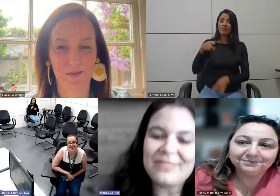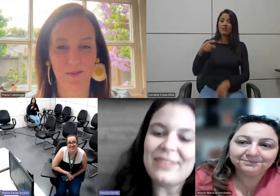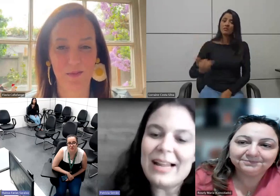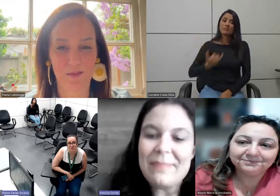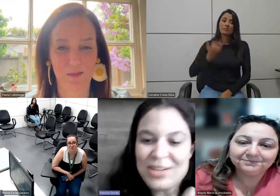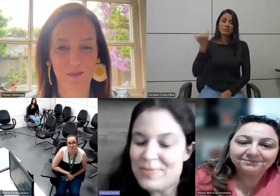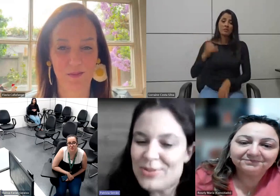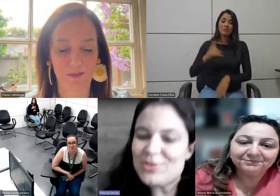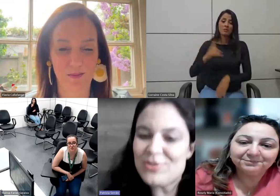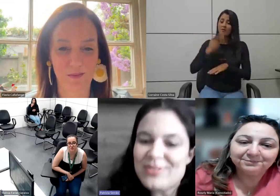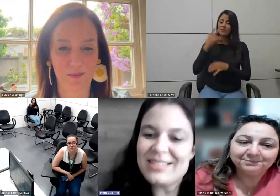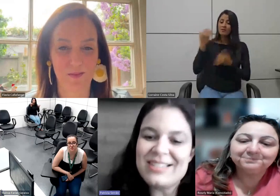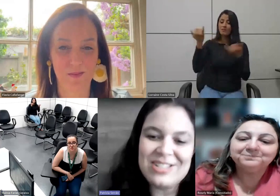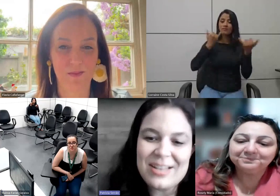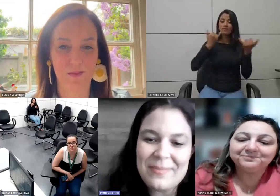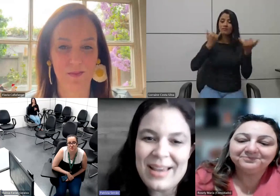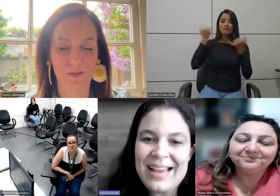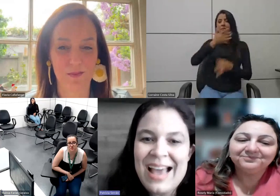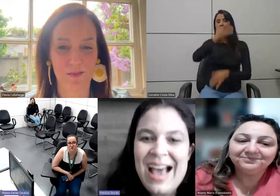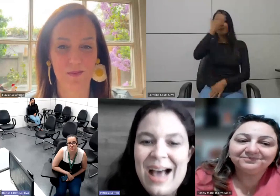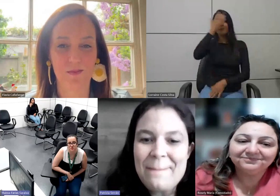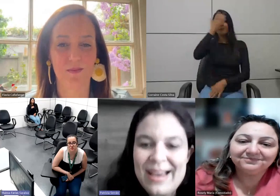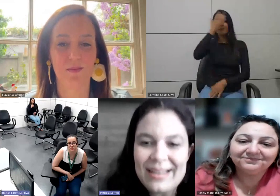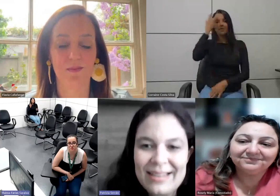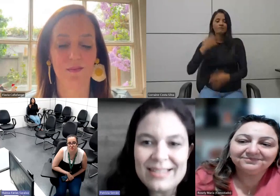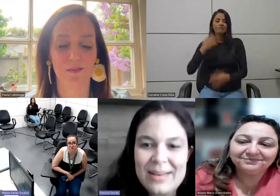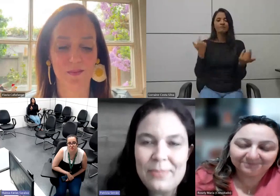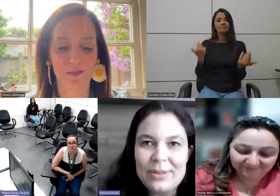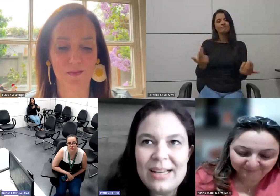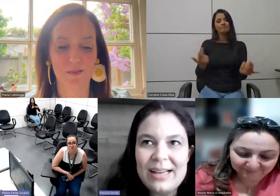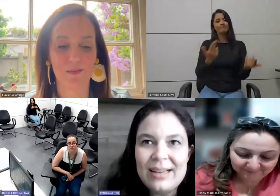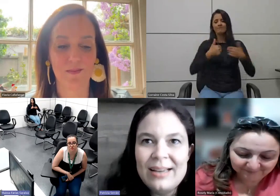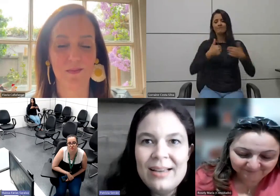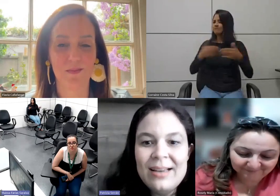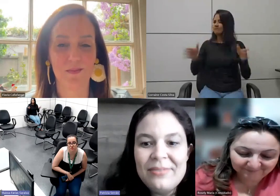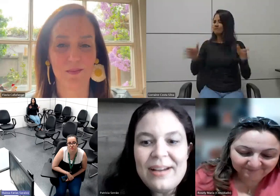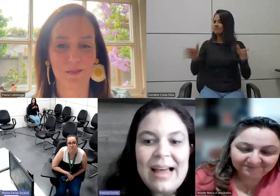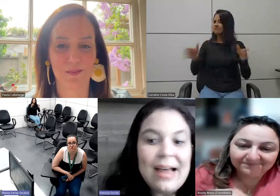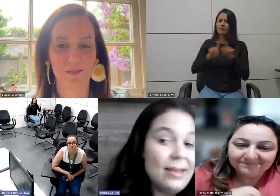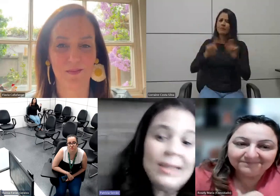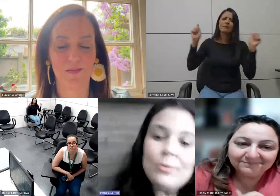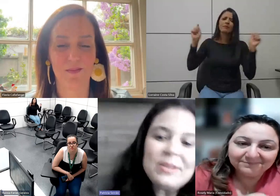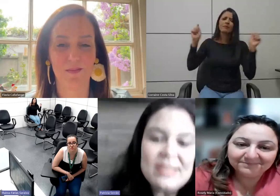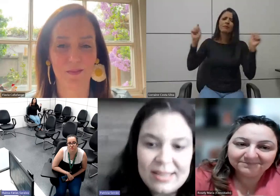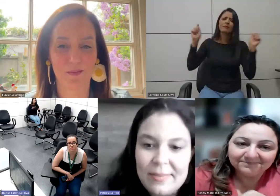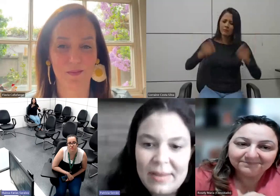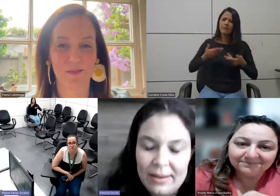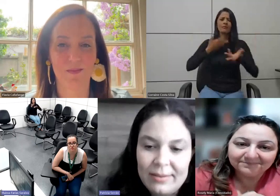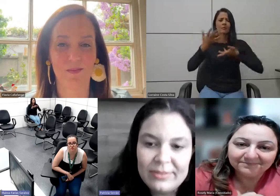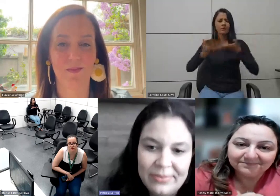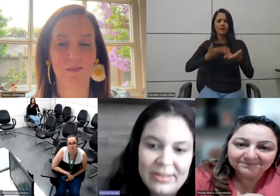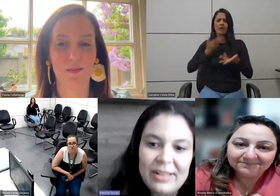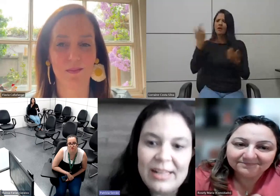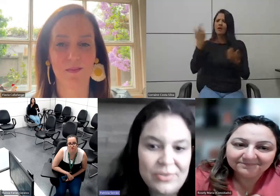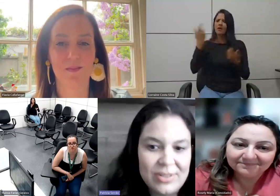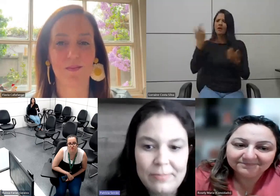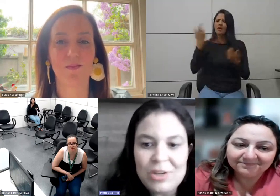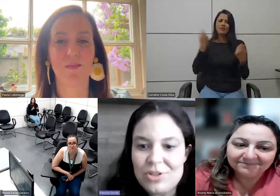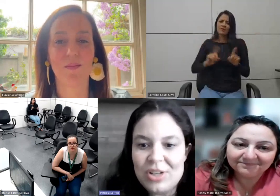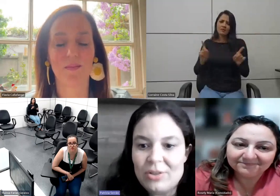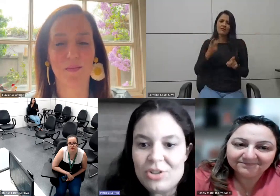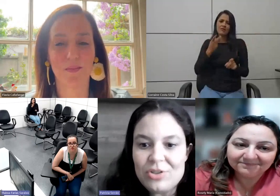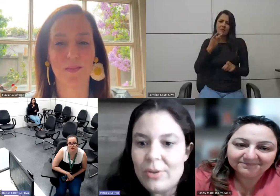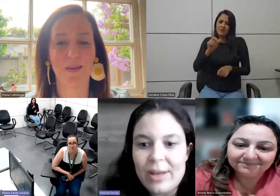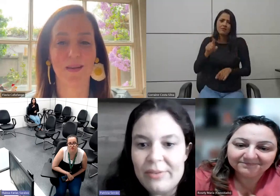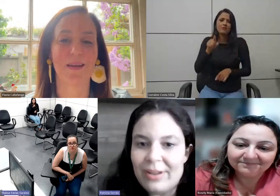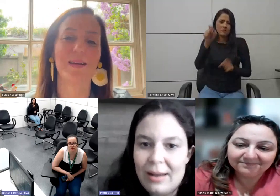quanto mais você falar mais pessoas vão se sentir também abertas a poder falar e não precisa também vamos falar a verdade